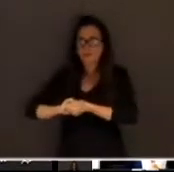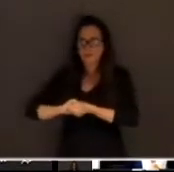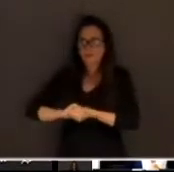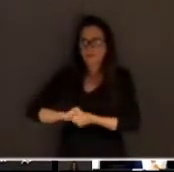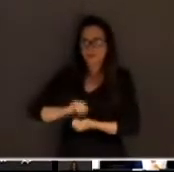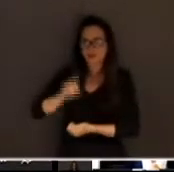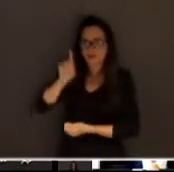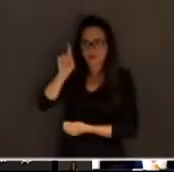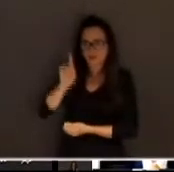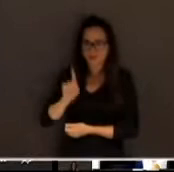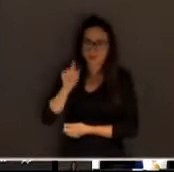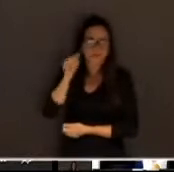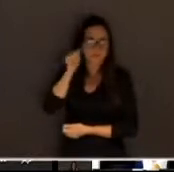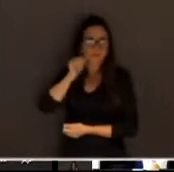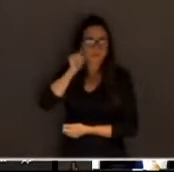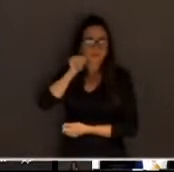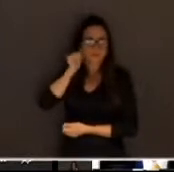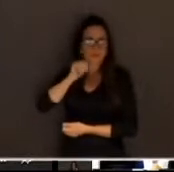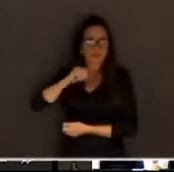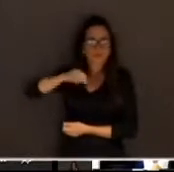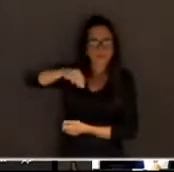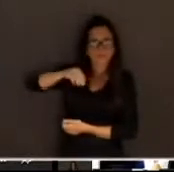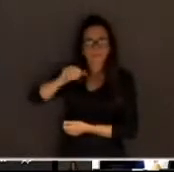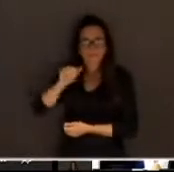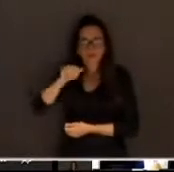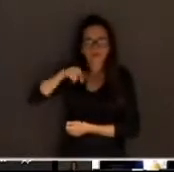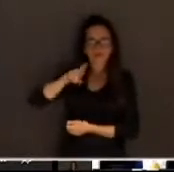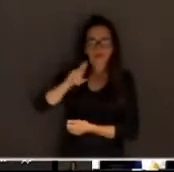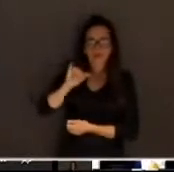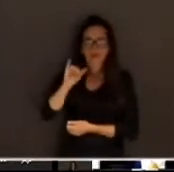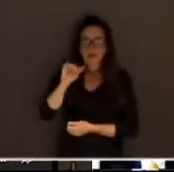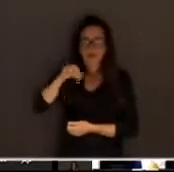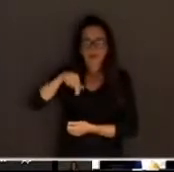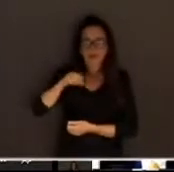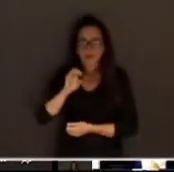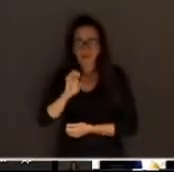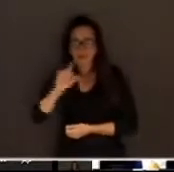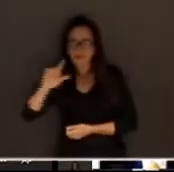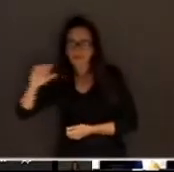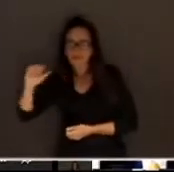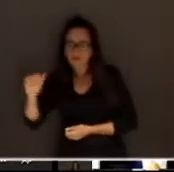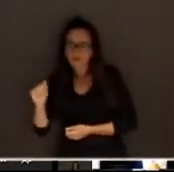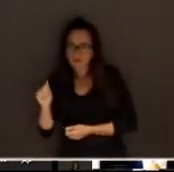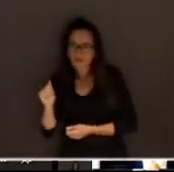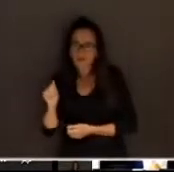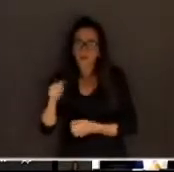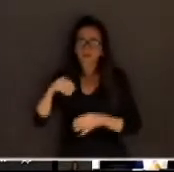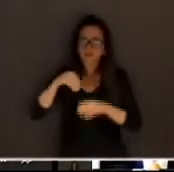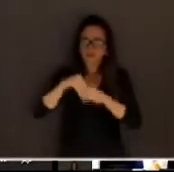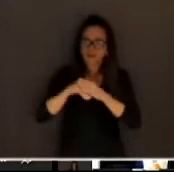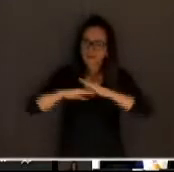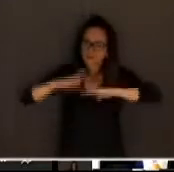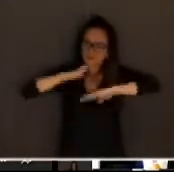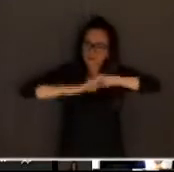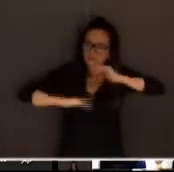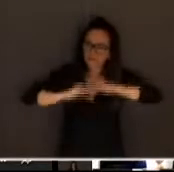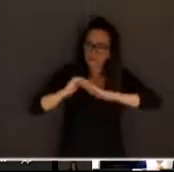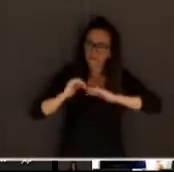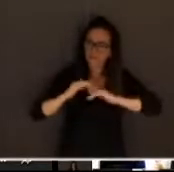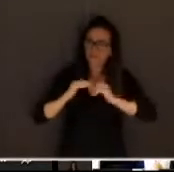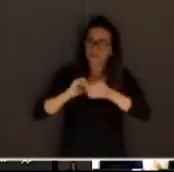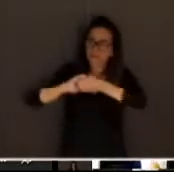Fernanda Marinela, digna presidente da Unidade Nacional de Capacitação. Parabenizo pela